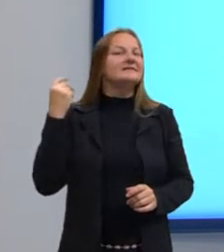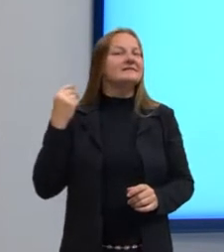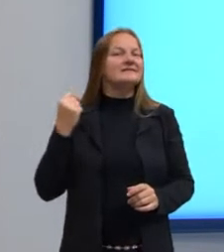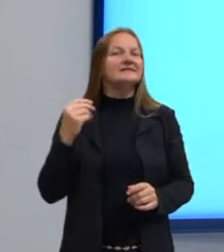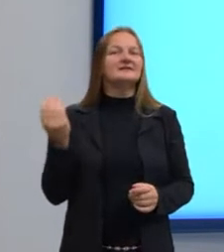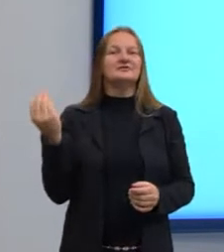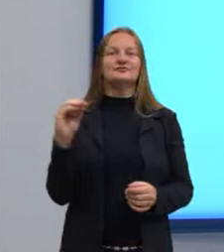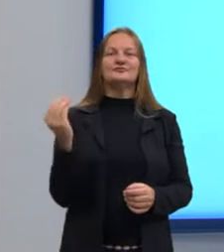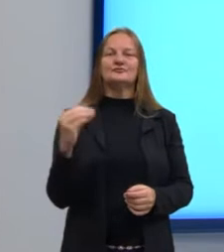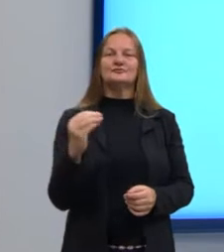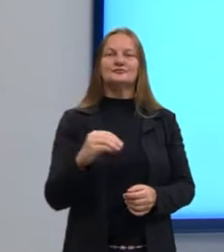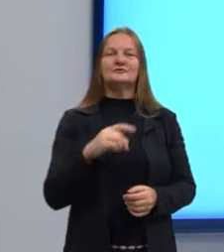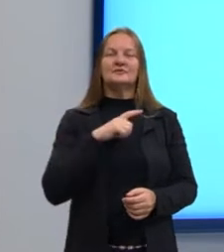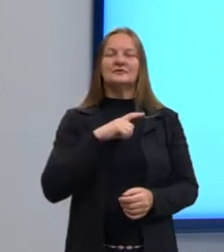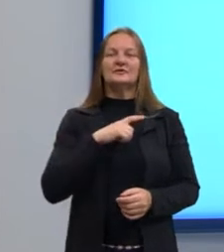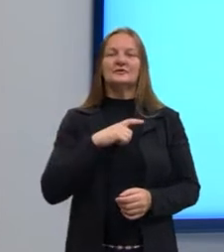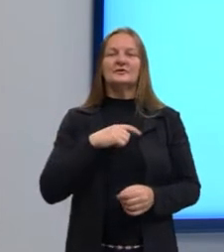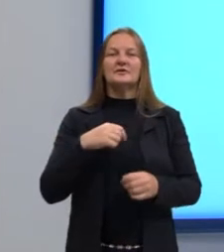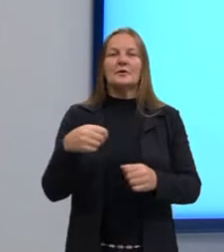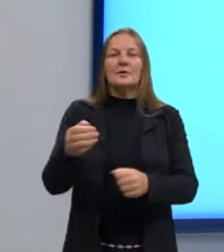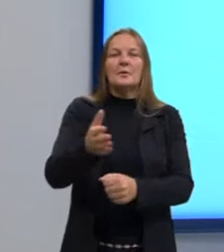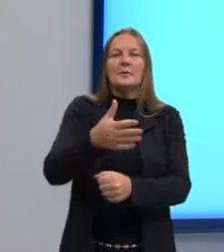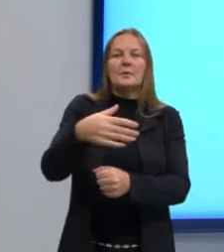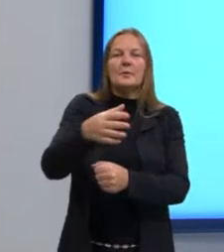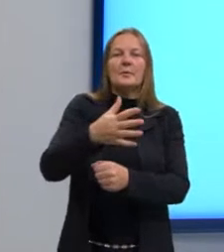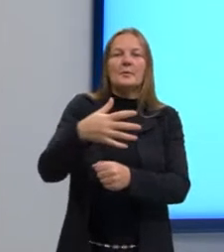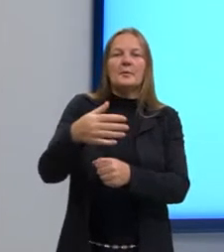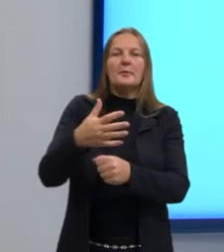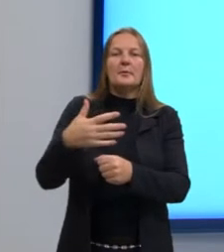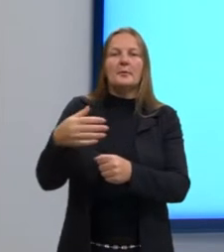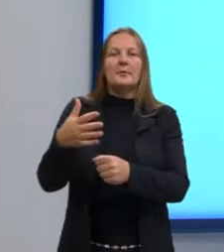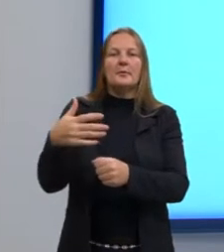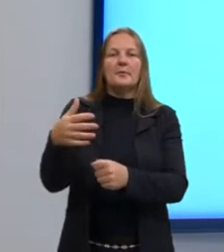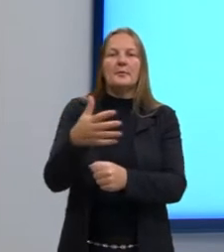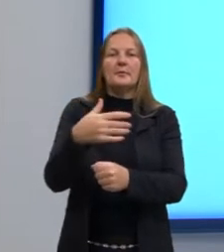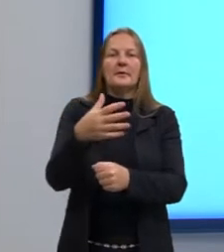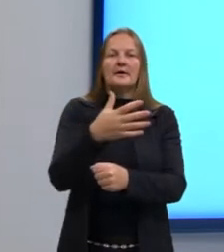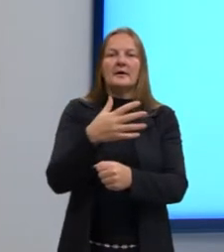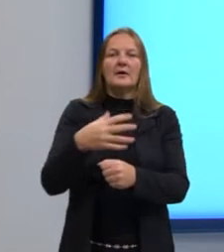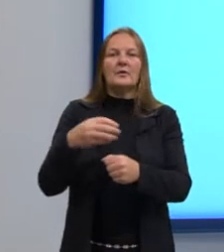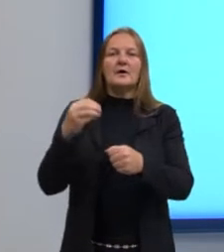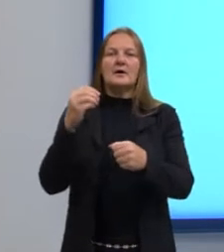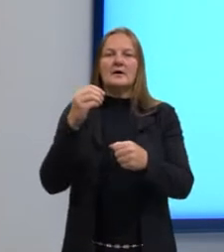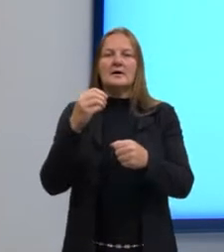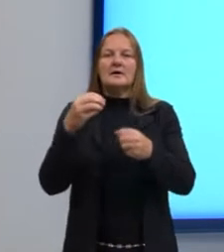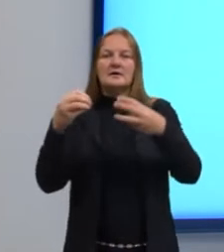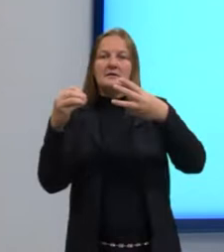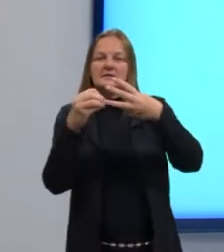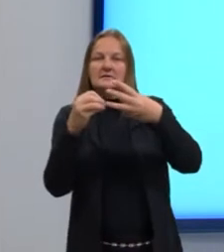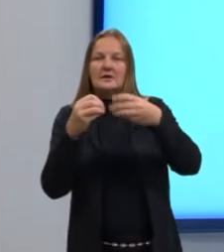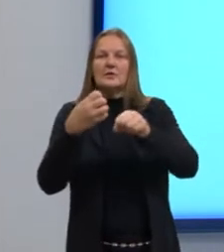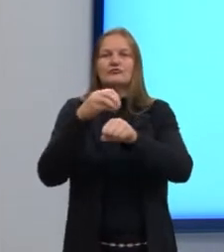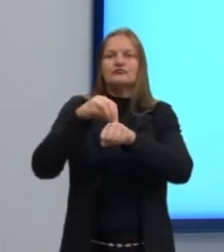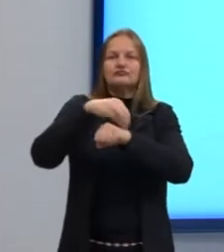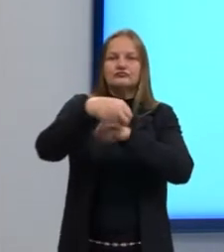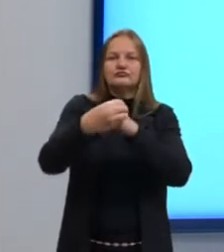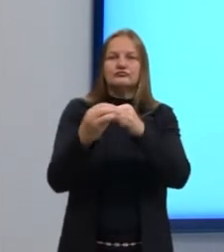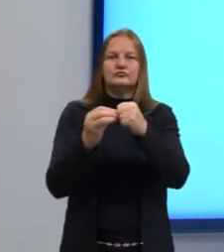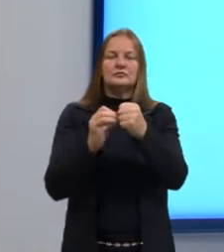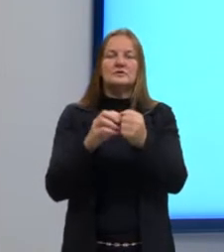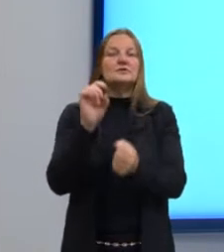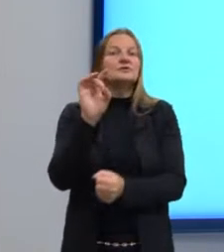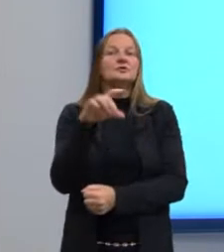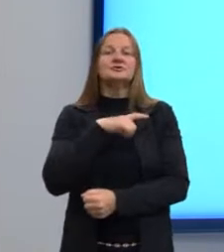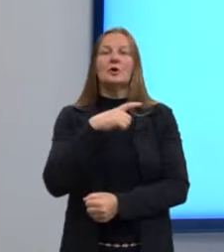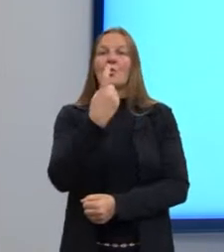incluído no reino, as algas pluricelulares. Aqui, eram as algas só unicelulares.